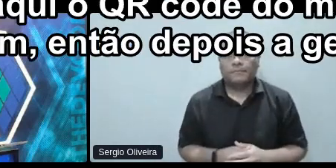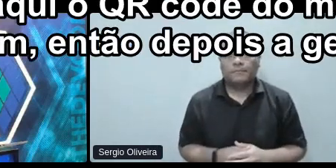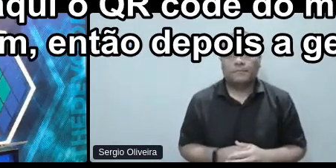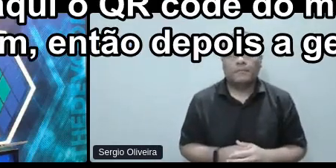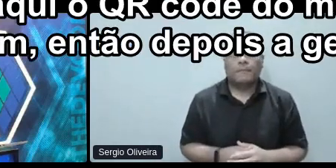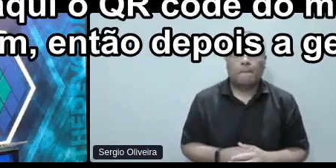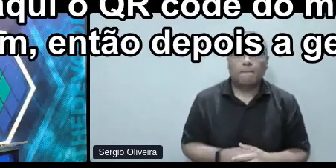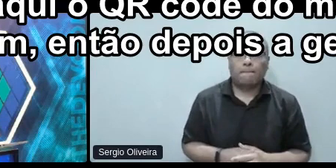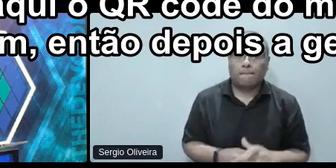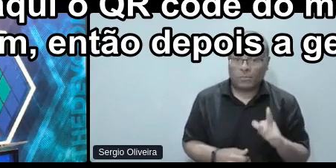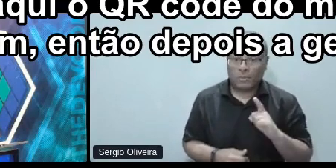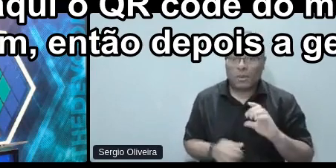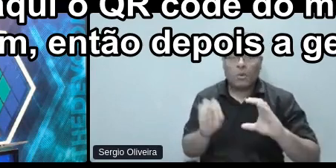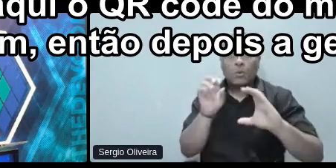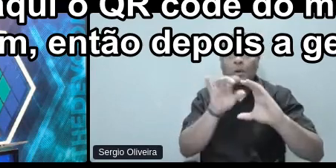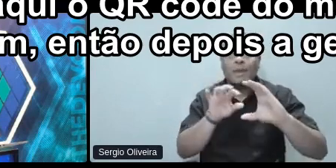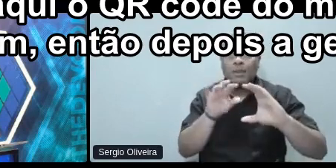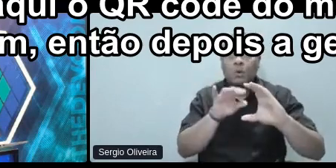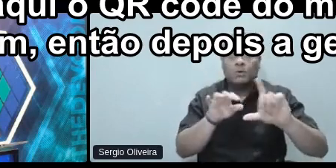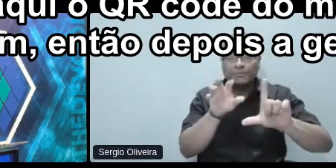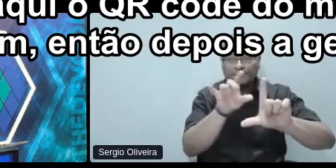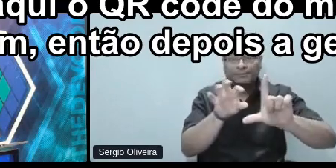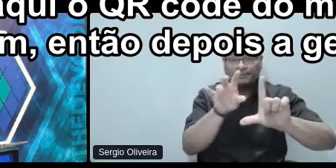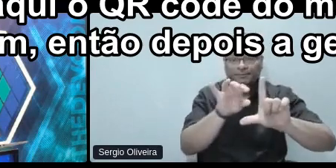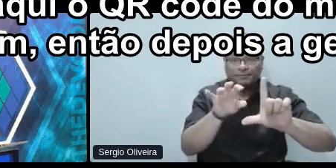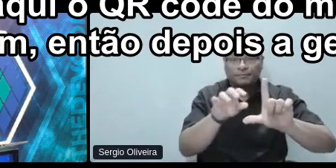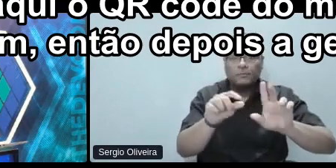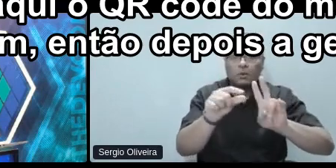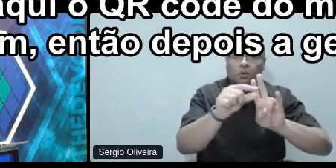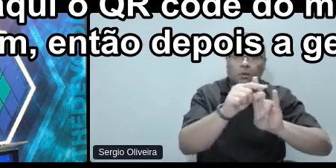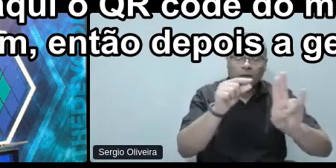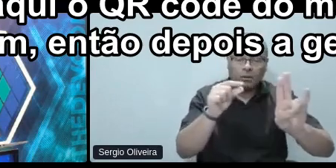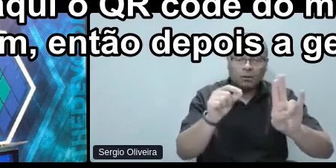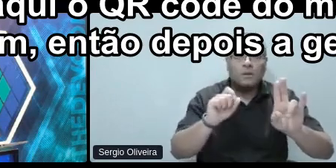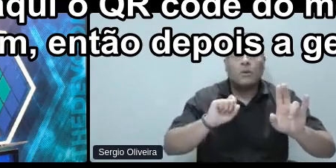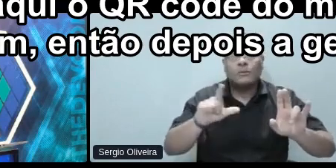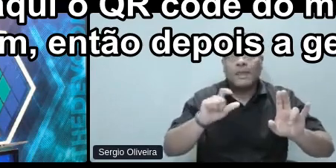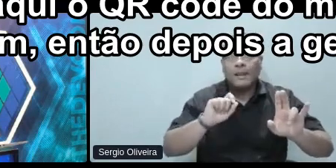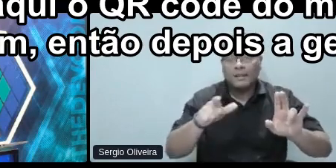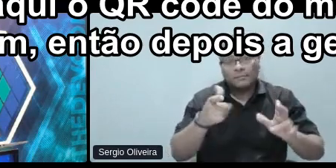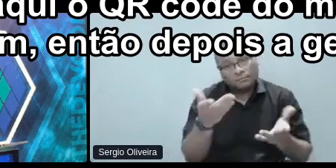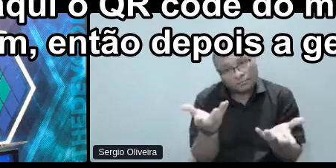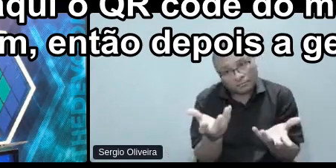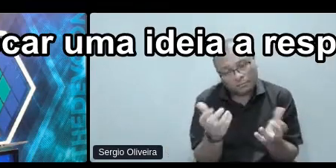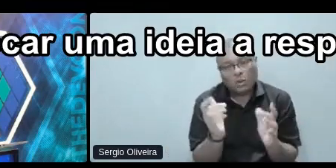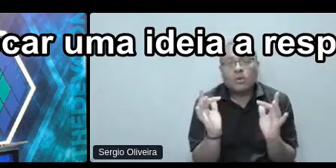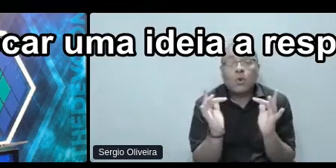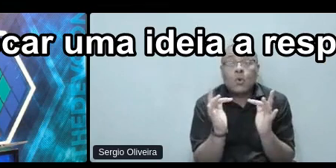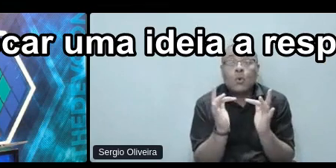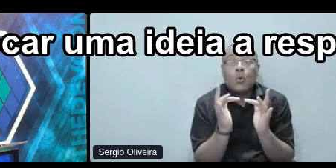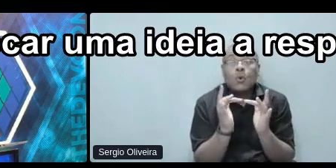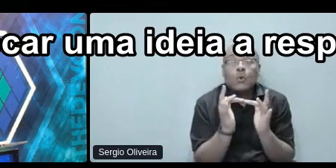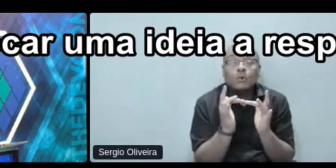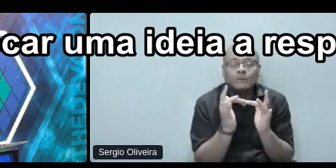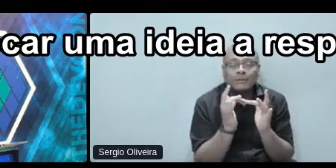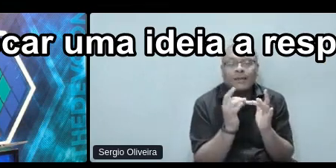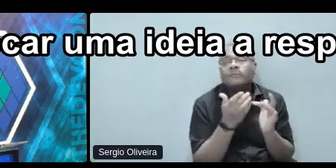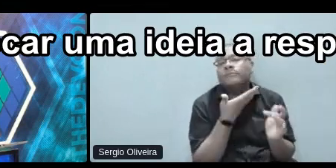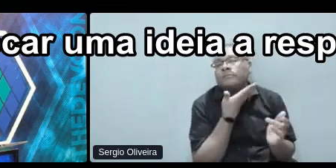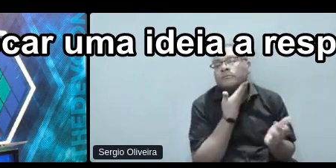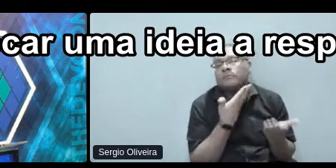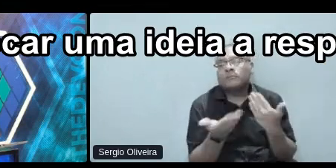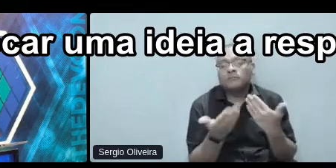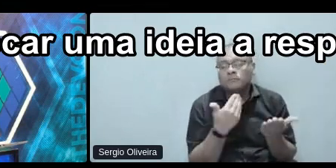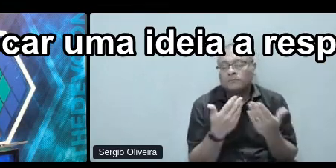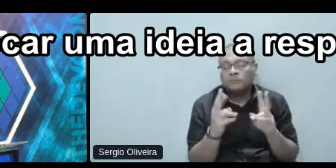E está aqui o QR Code do meu LinkedIn, do Telegram, então depois a gente pode bater um papo, trocar uma